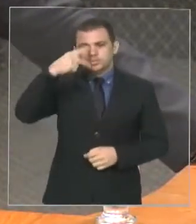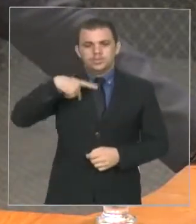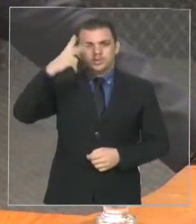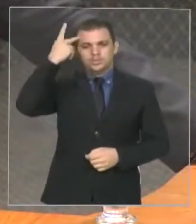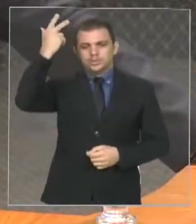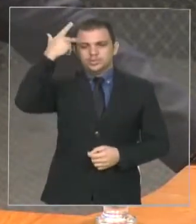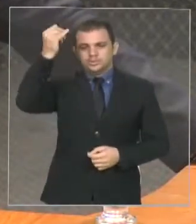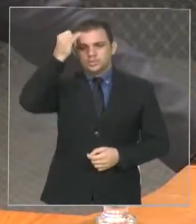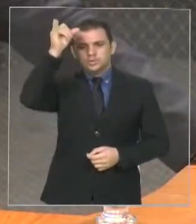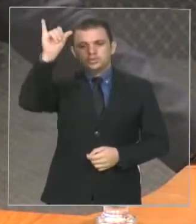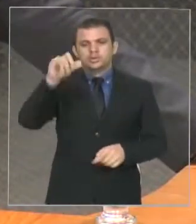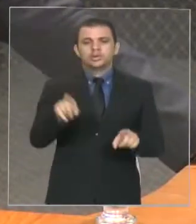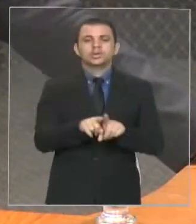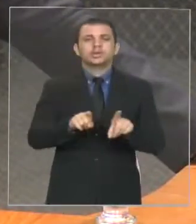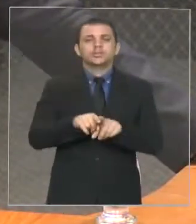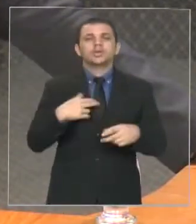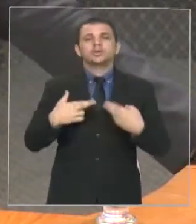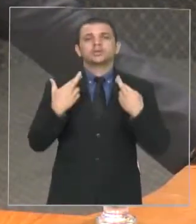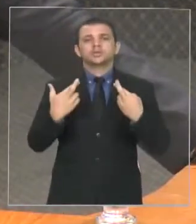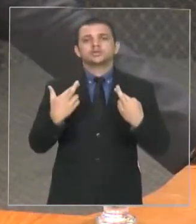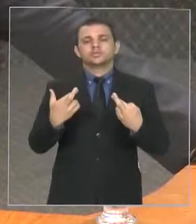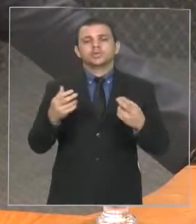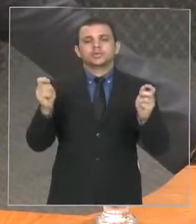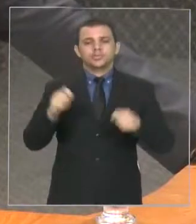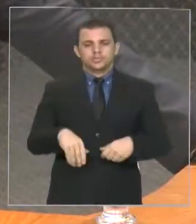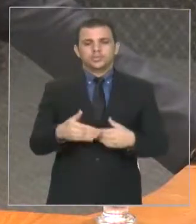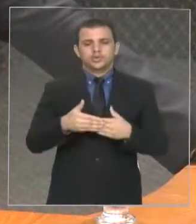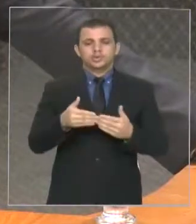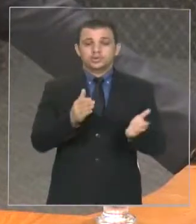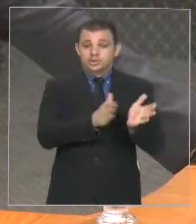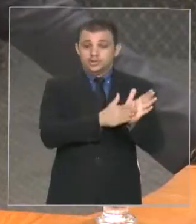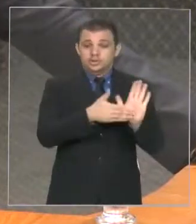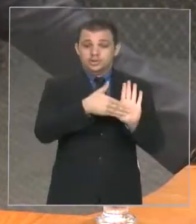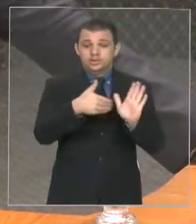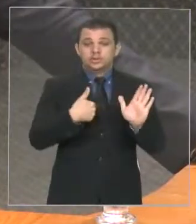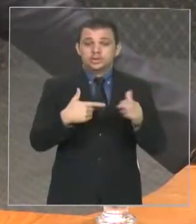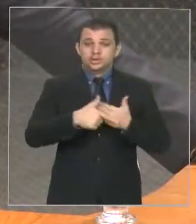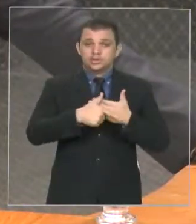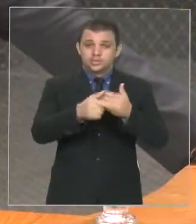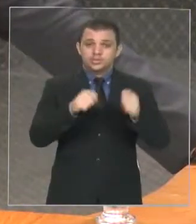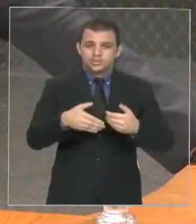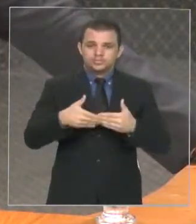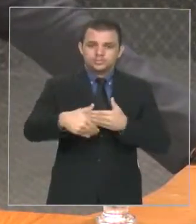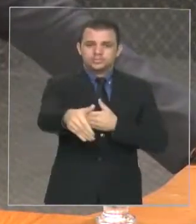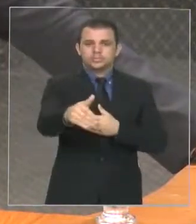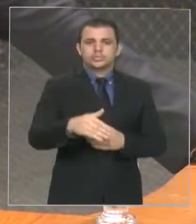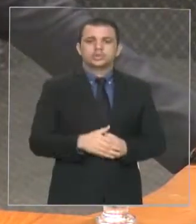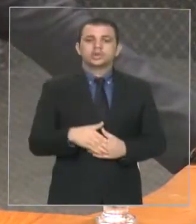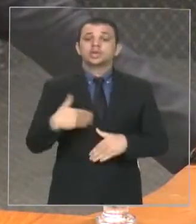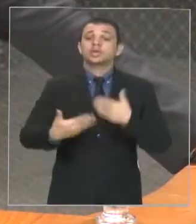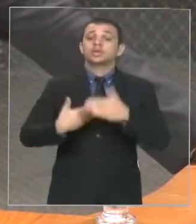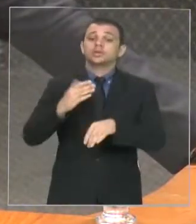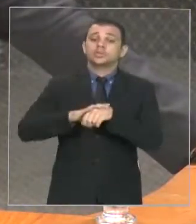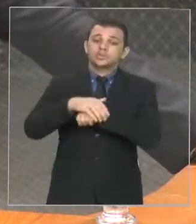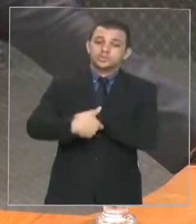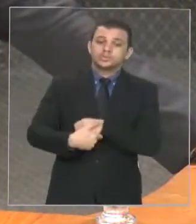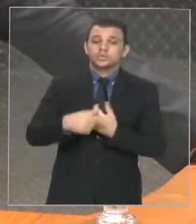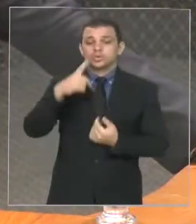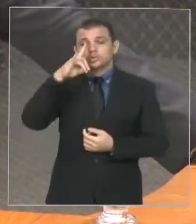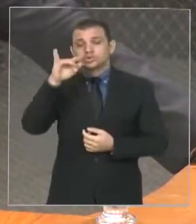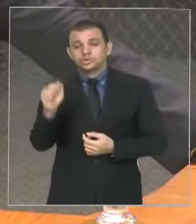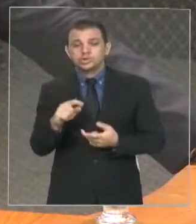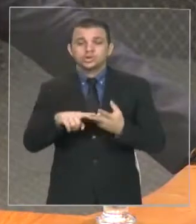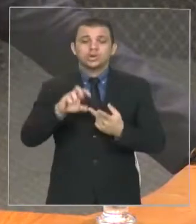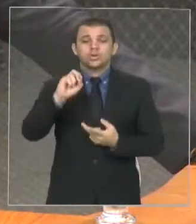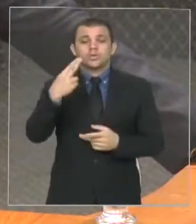que seva longevo essa iniciativa aqui, que as caladas da noite, do dia ou as pressões pelas